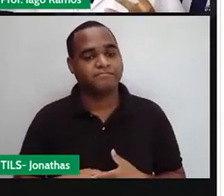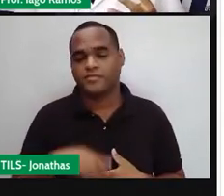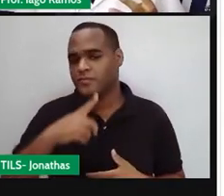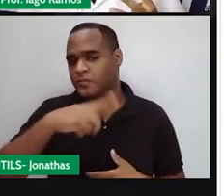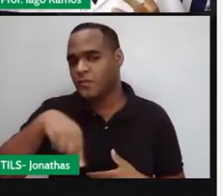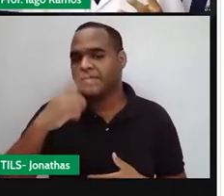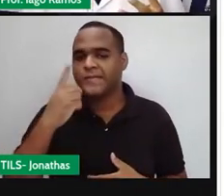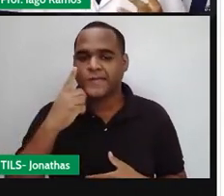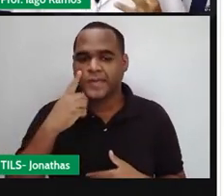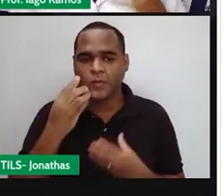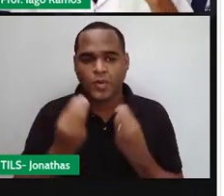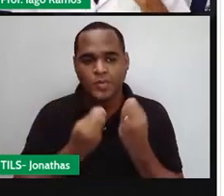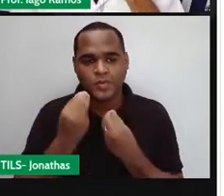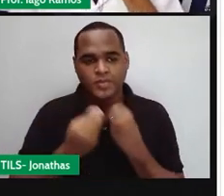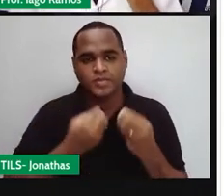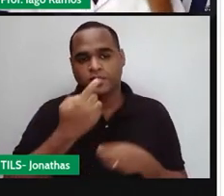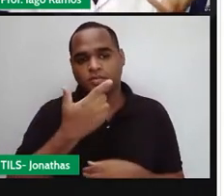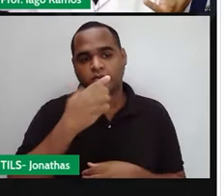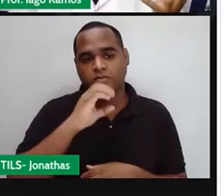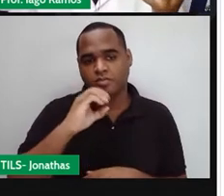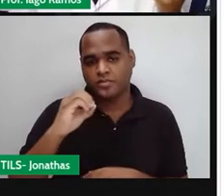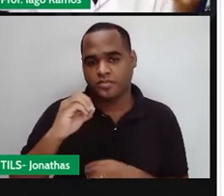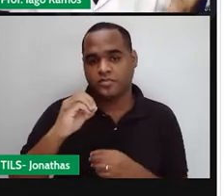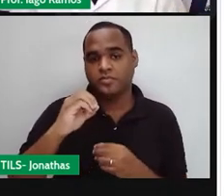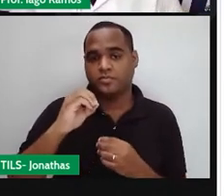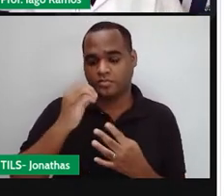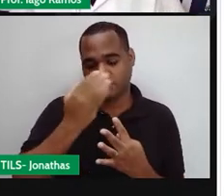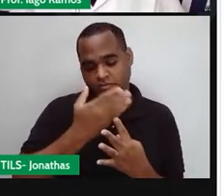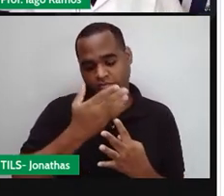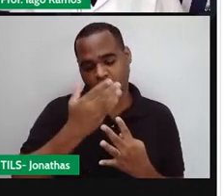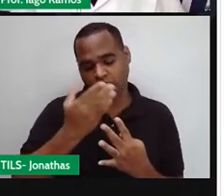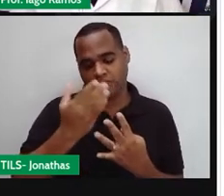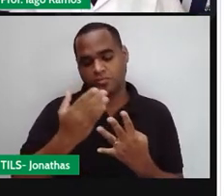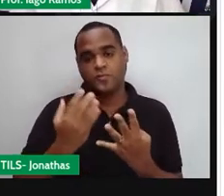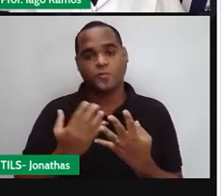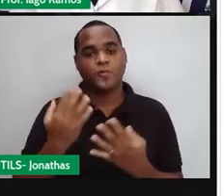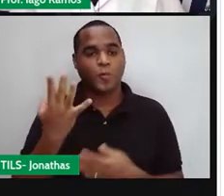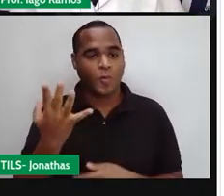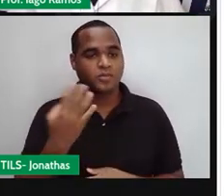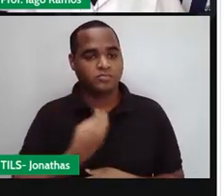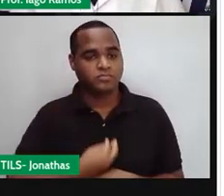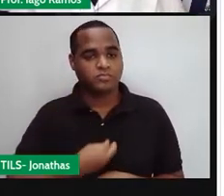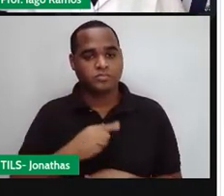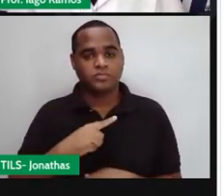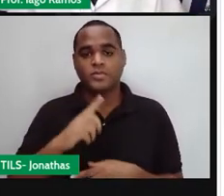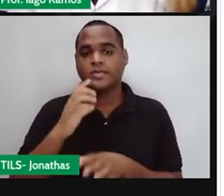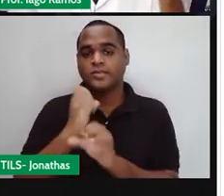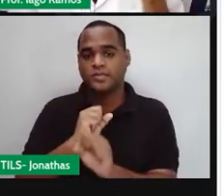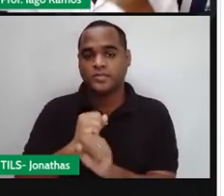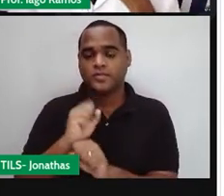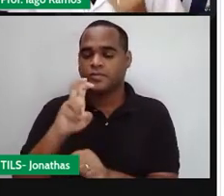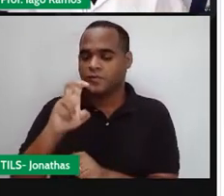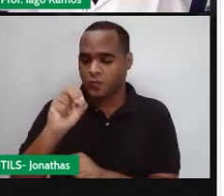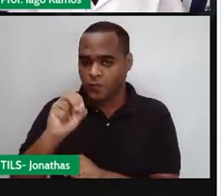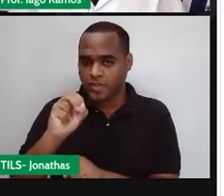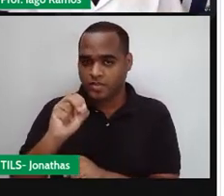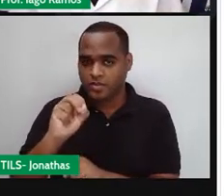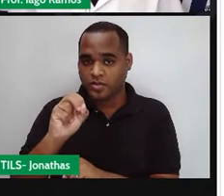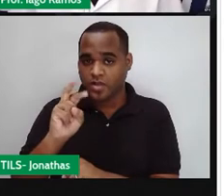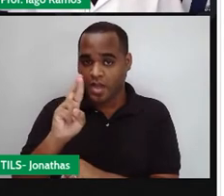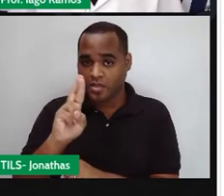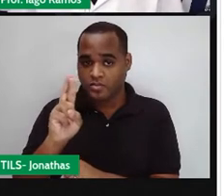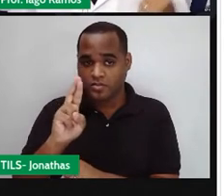gente pegar R$200,00 e dividir por quatro. E quando a gente fizer isso, vai dar R$50,00. Mas é R$50,00 dessa